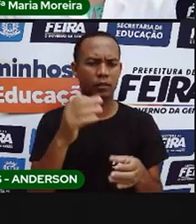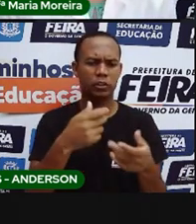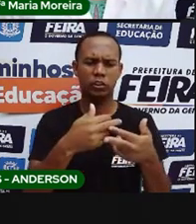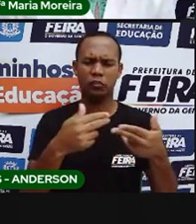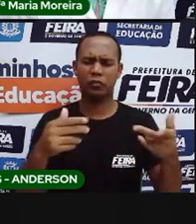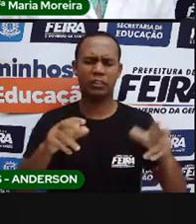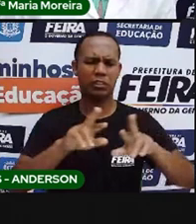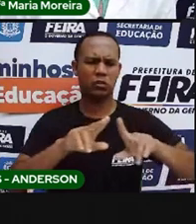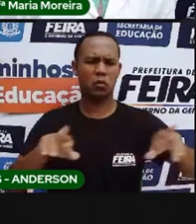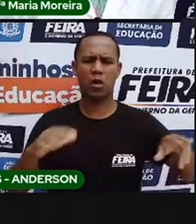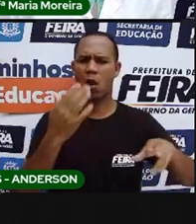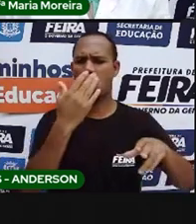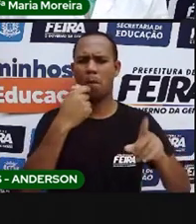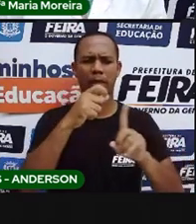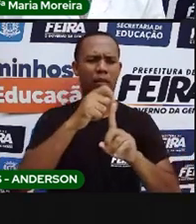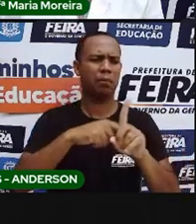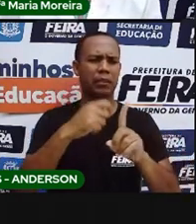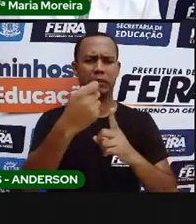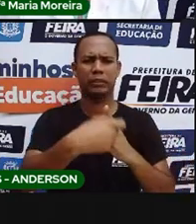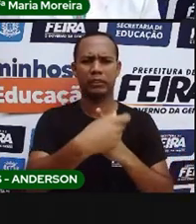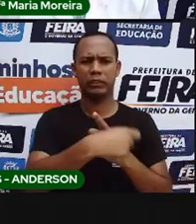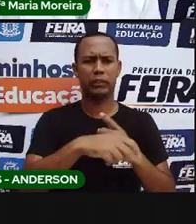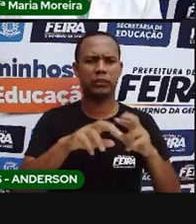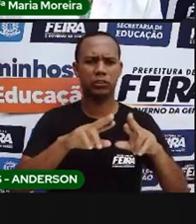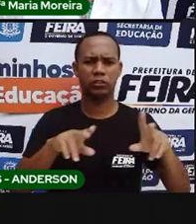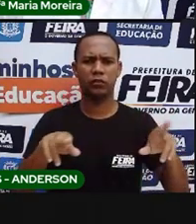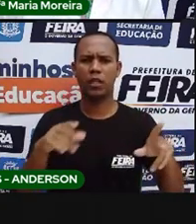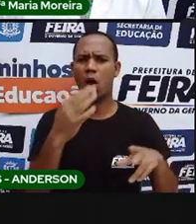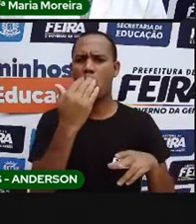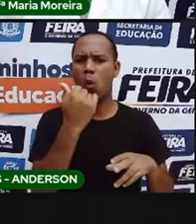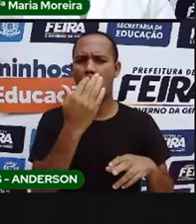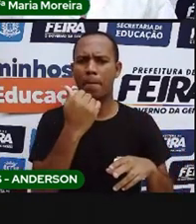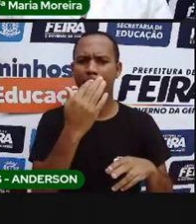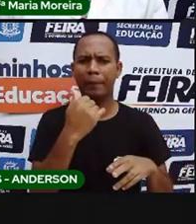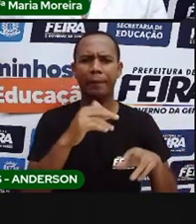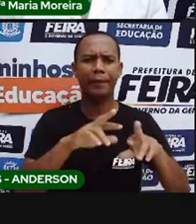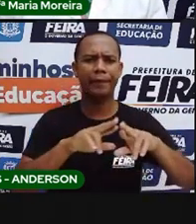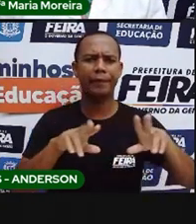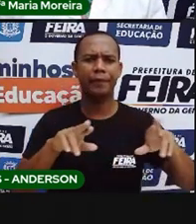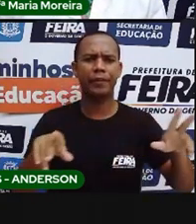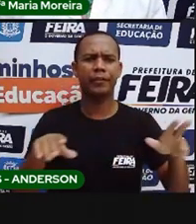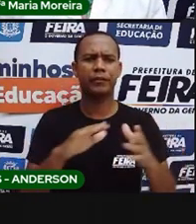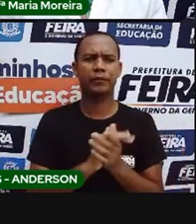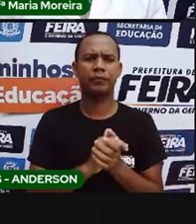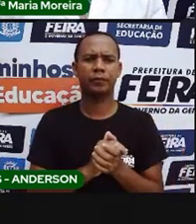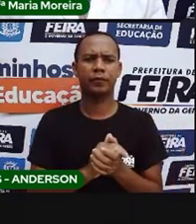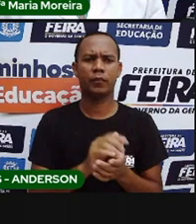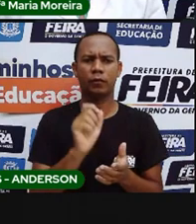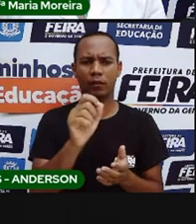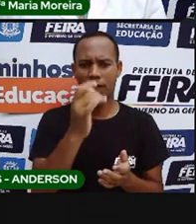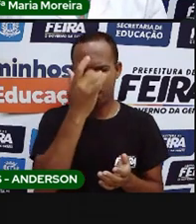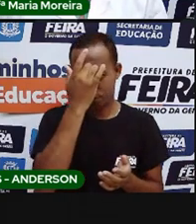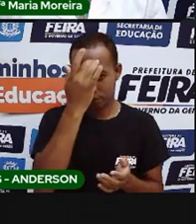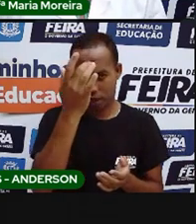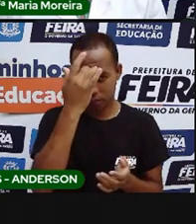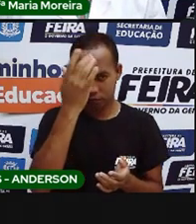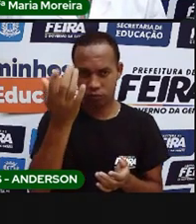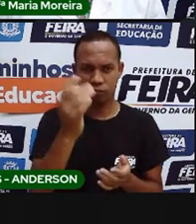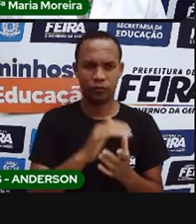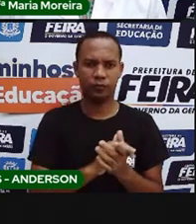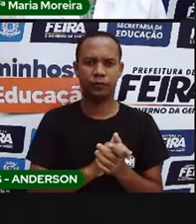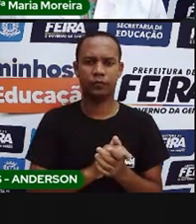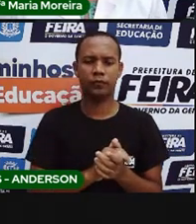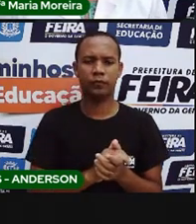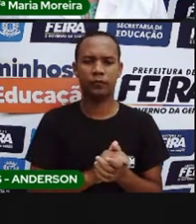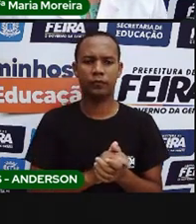e donante. Que são, na verdade, alimentos que são de fácil plantio e cultivo. Então,